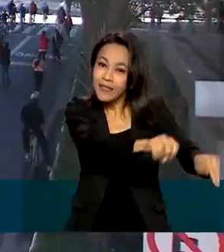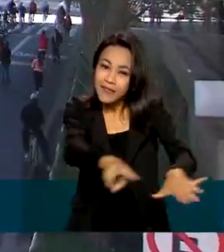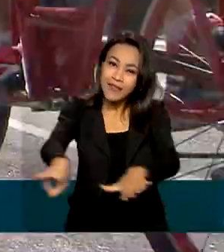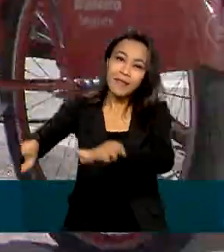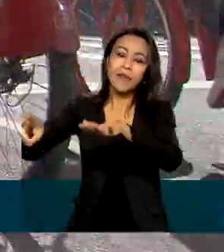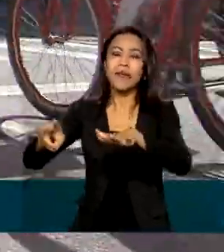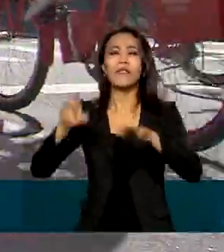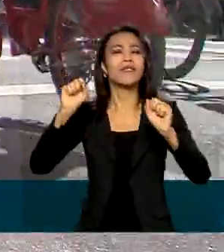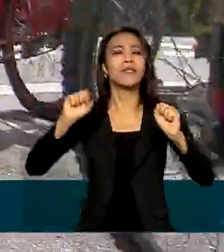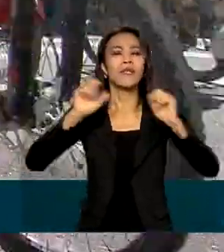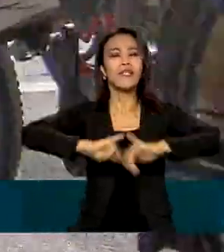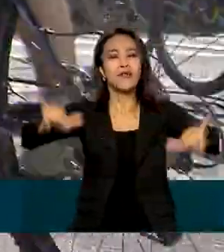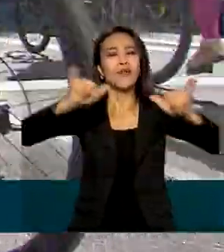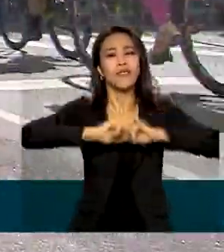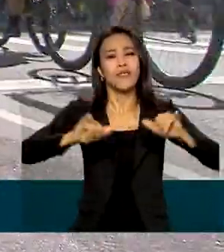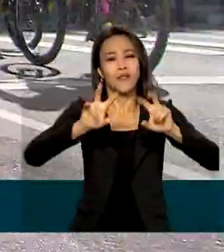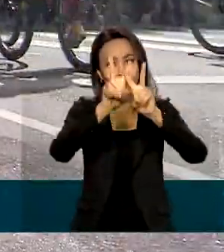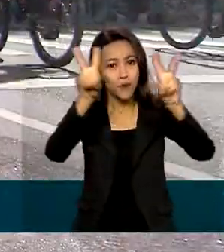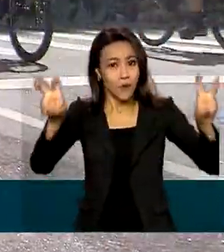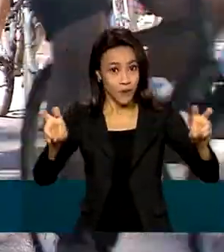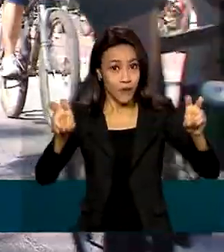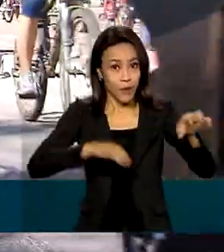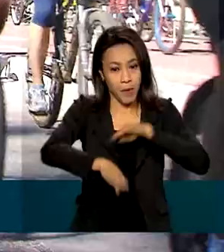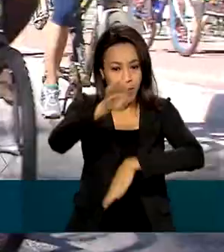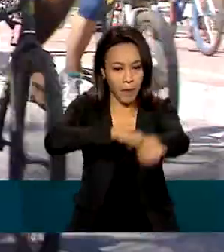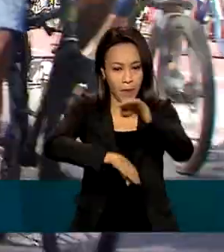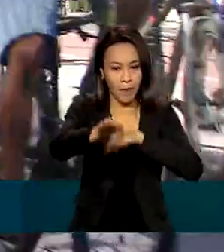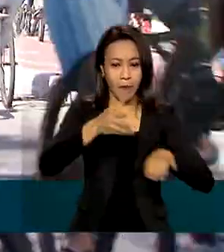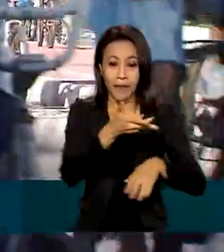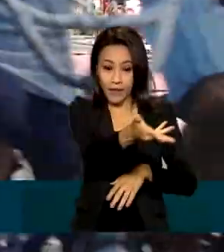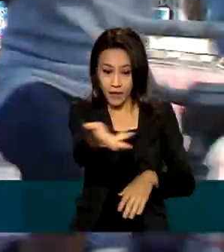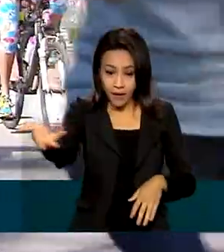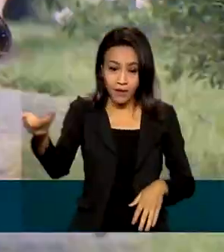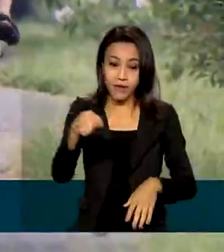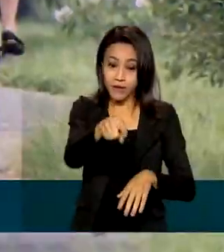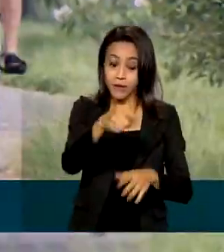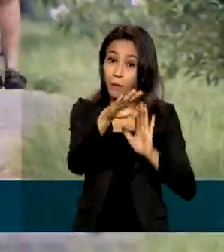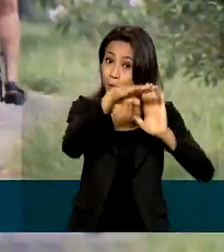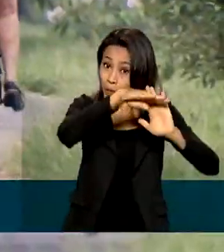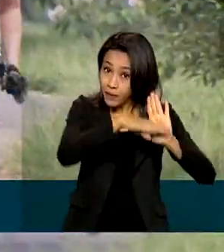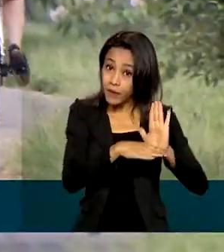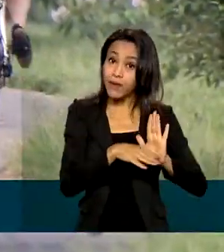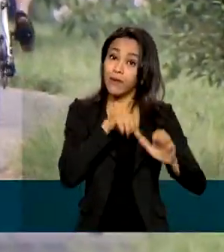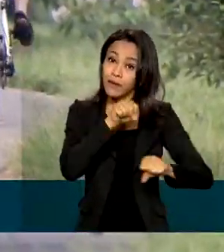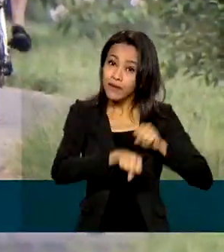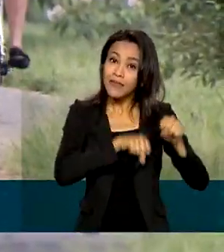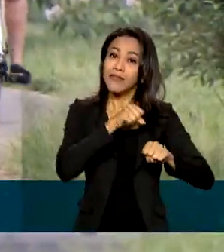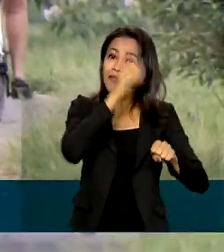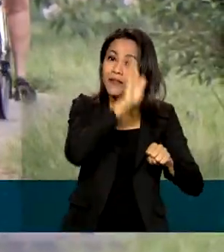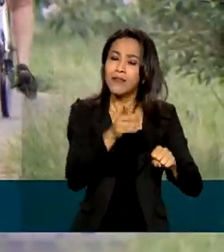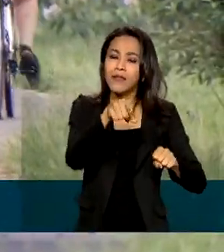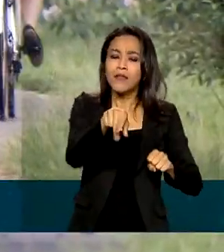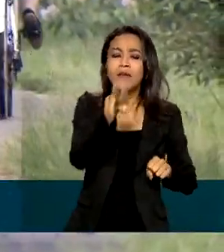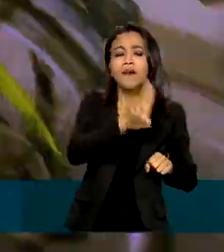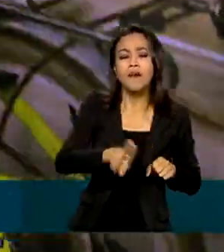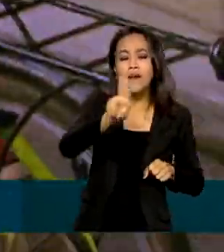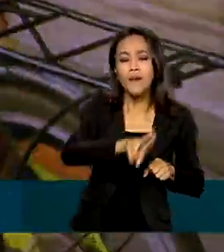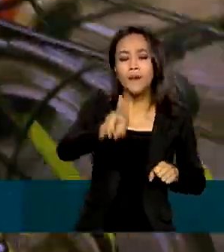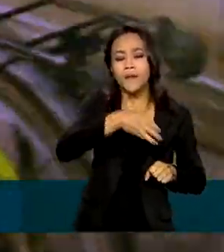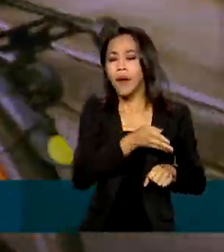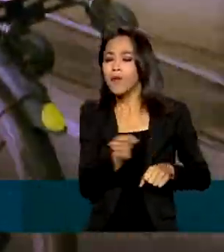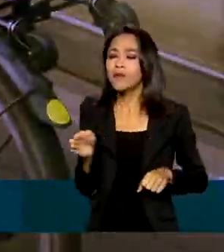mobilidade. Um dos destaques é o programa Bicicleta Brasil, que incentiva o seu uso como meio de locomoção,